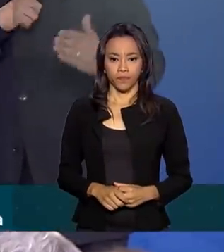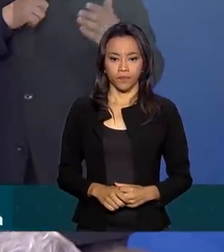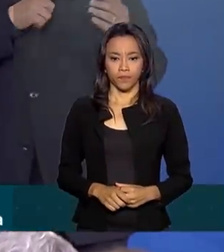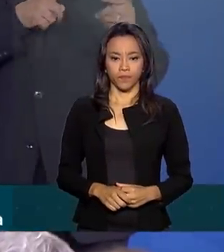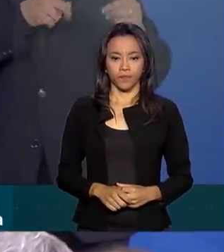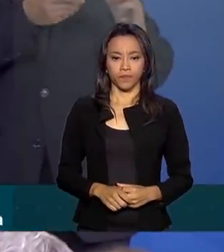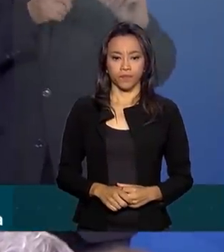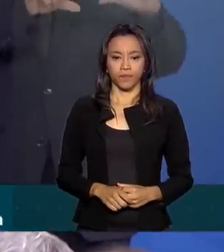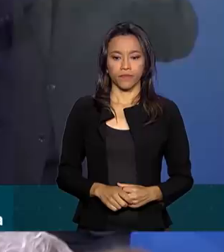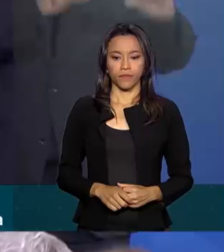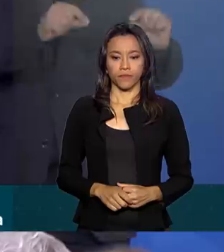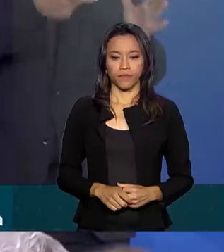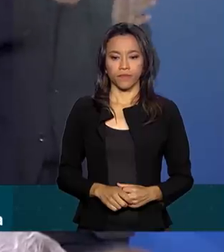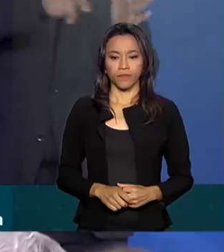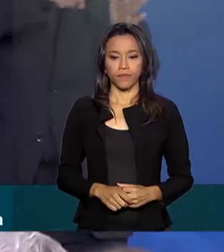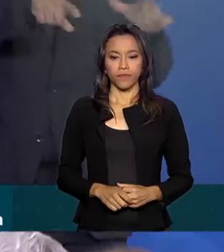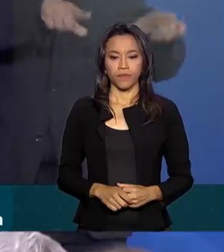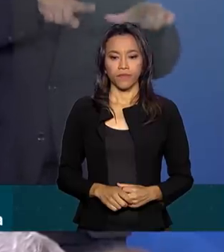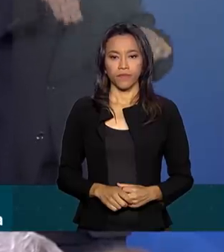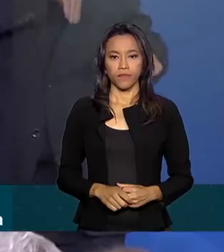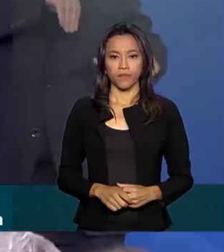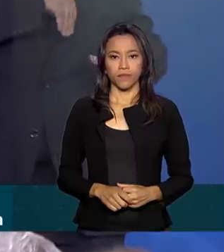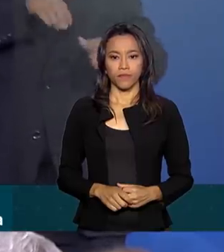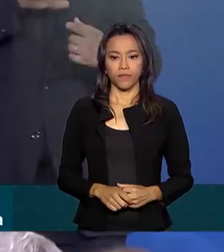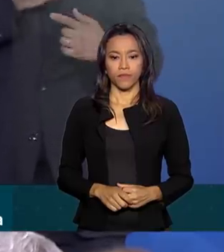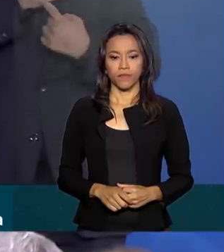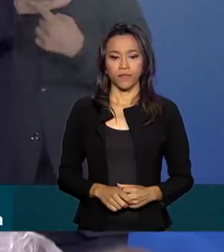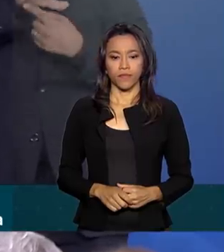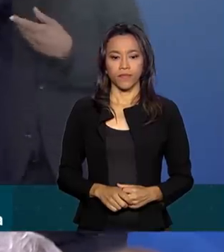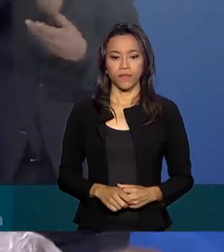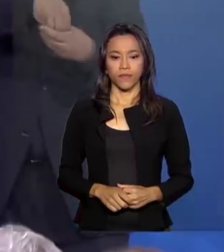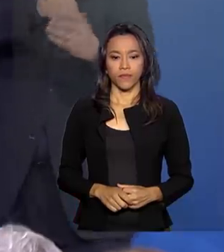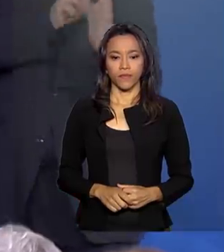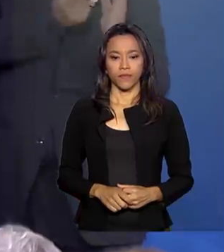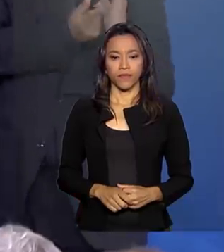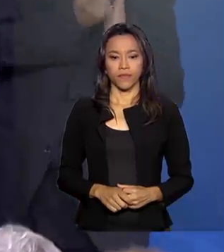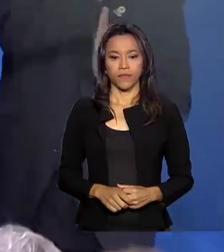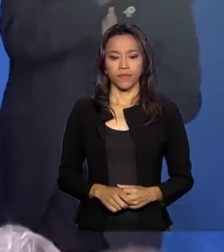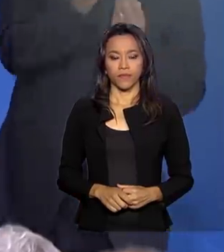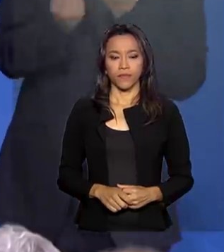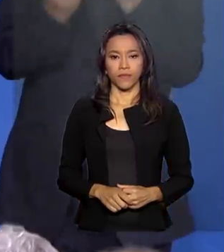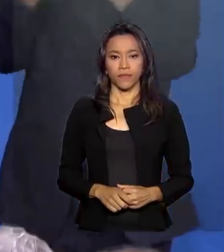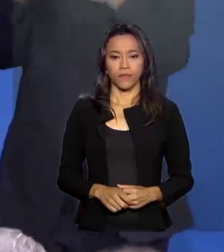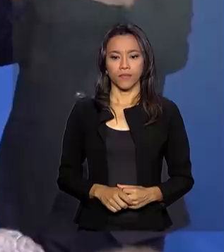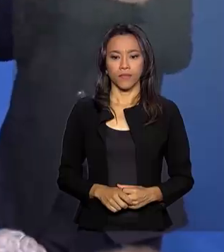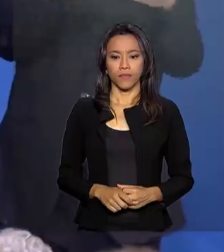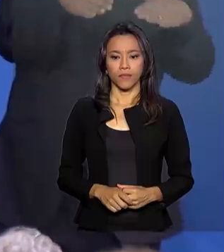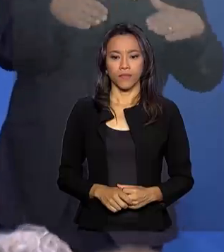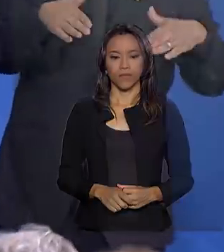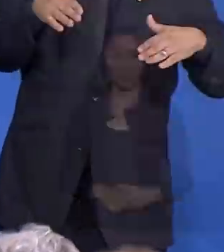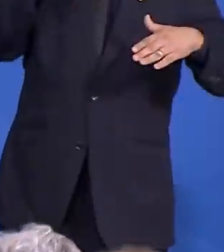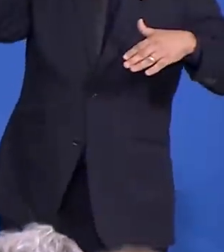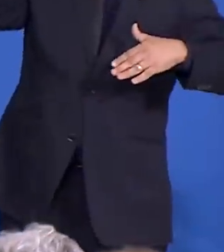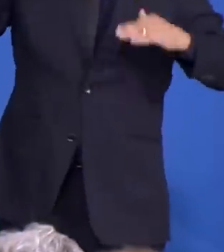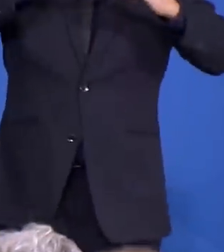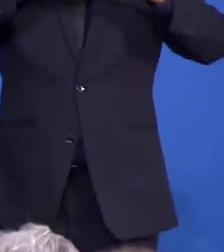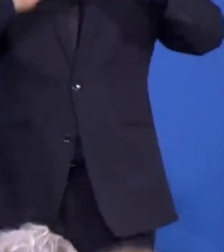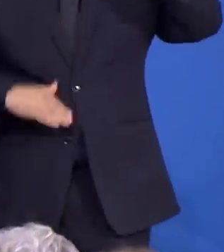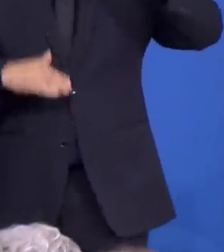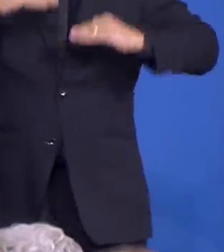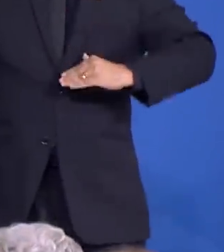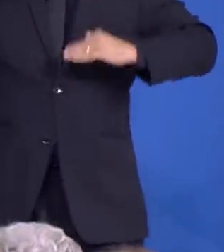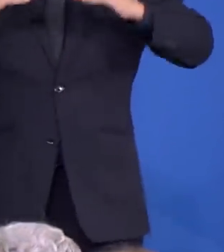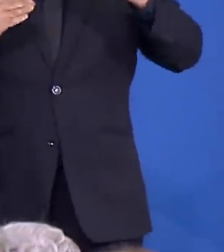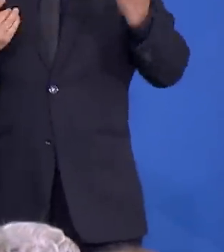Folha com responsabilidade, apontando dentro do orçamento a contrapartida adequada para não haver desequilíbrio fiscal, porque